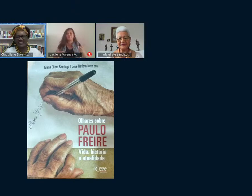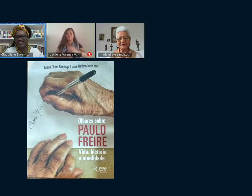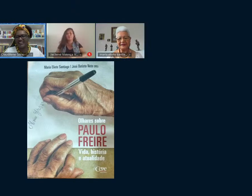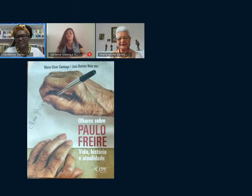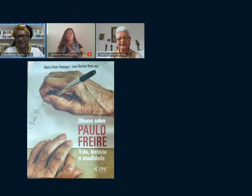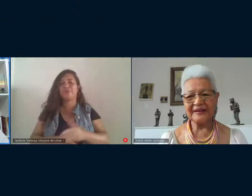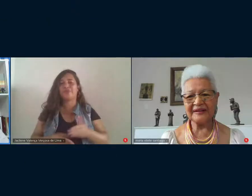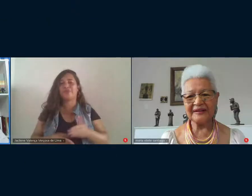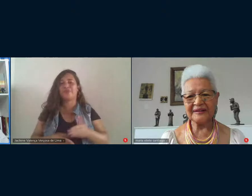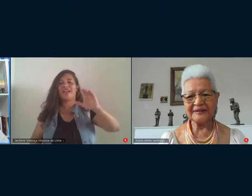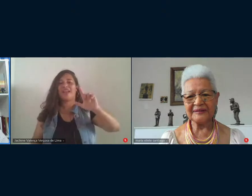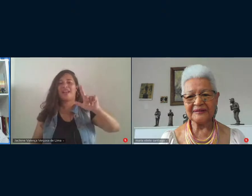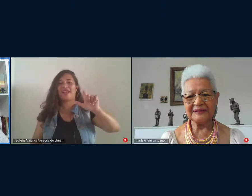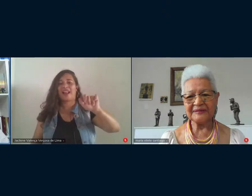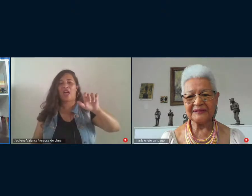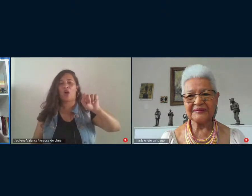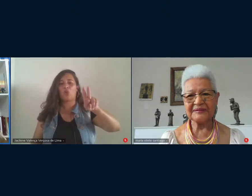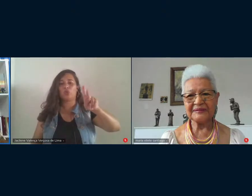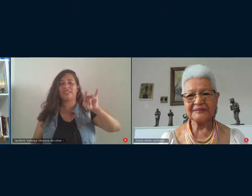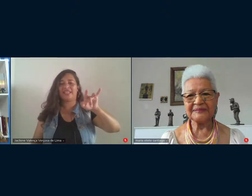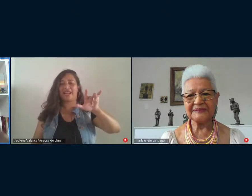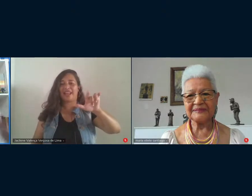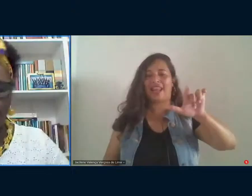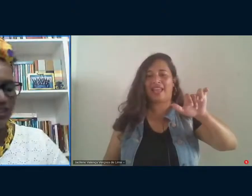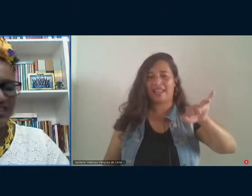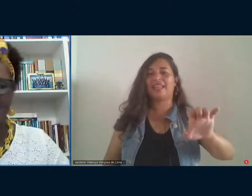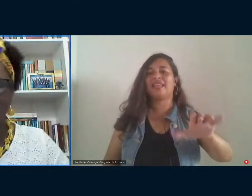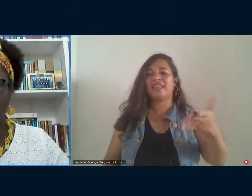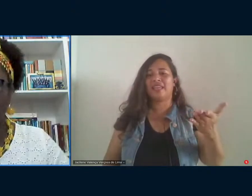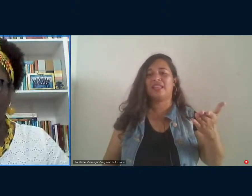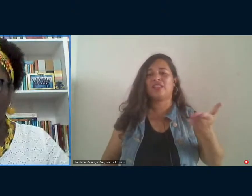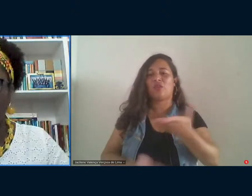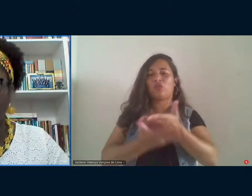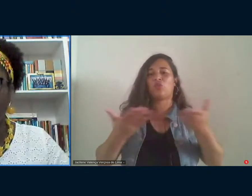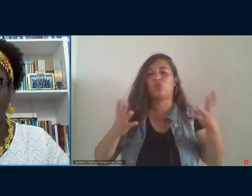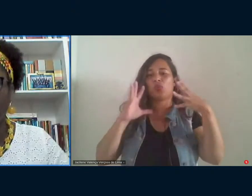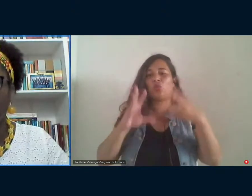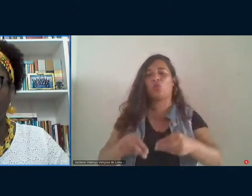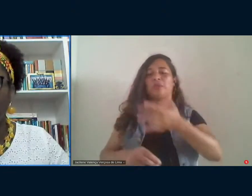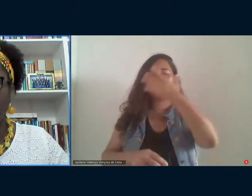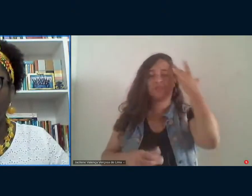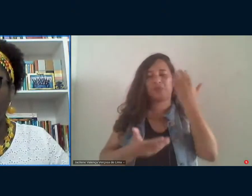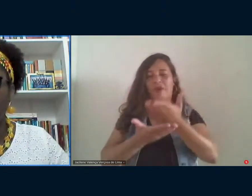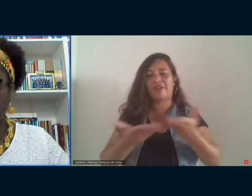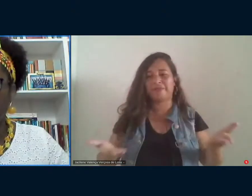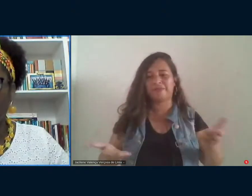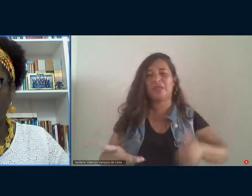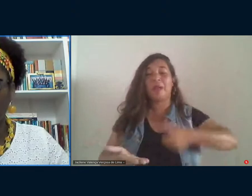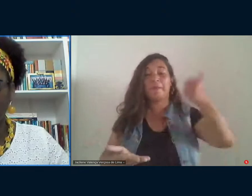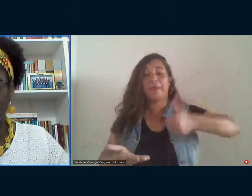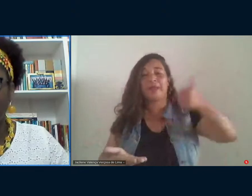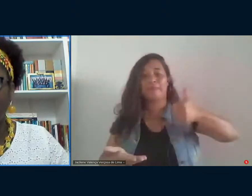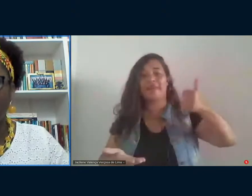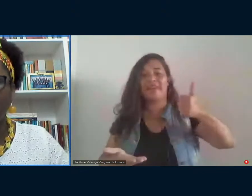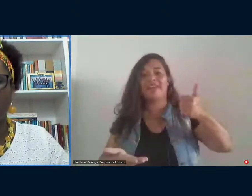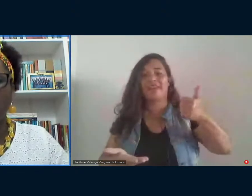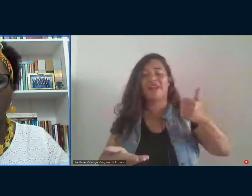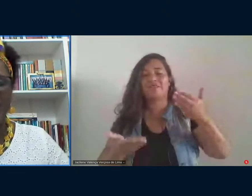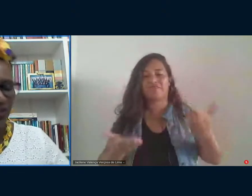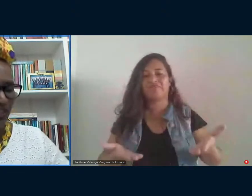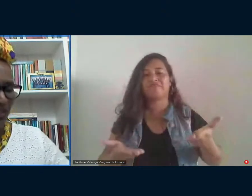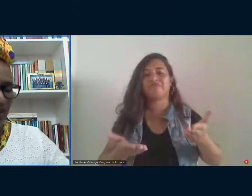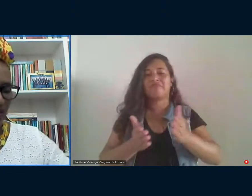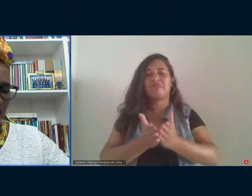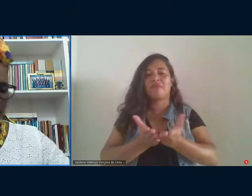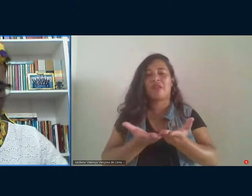Obrigada, Eliette, obrigada a todos os colaboradores. Essa é só nossa primeira obra, né? Então, são